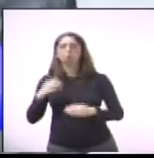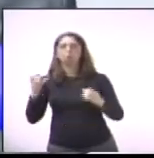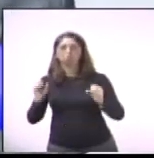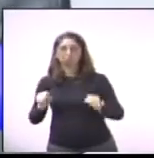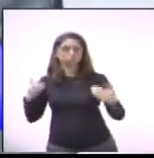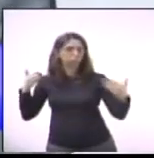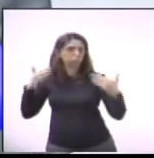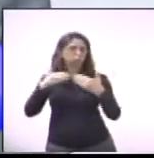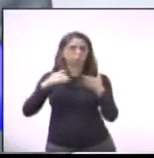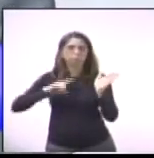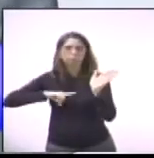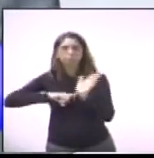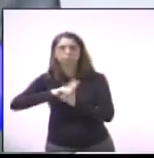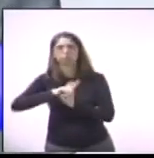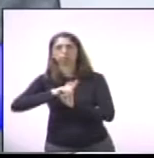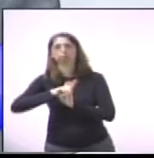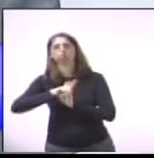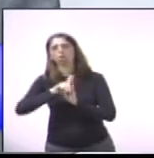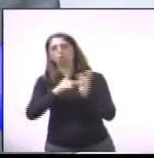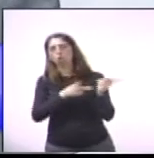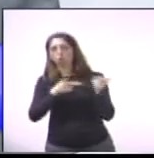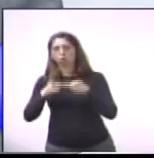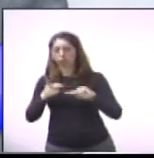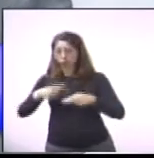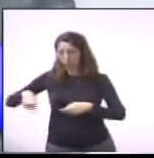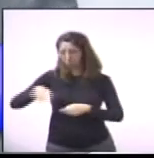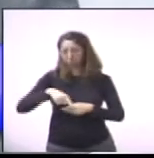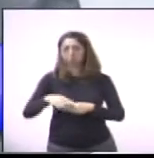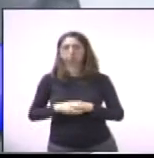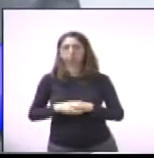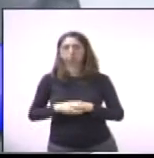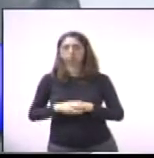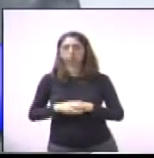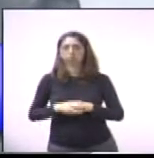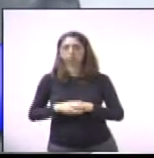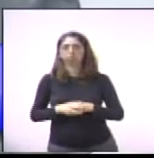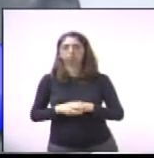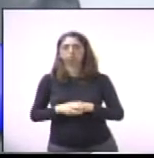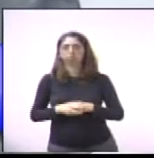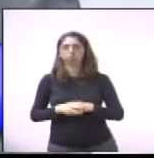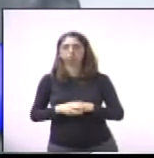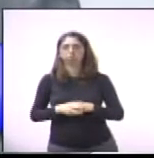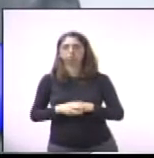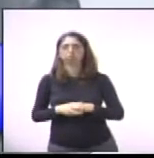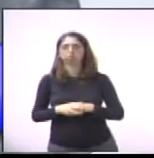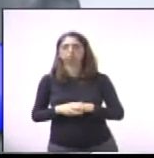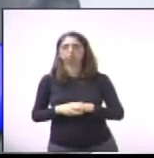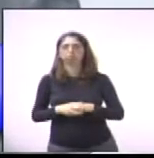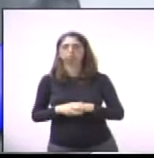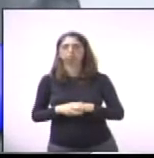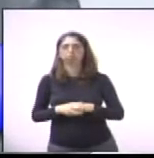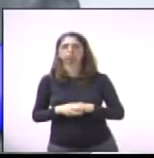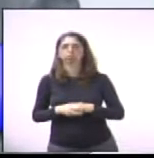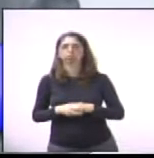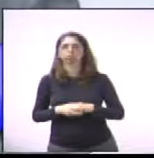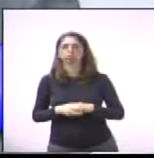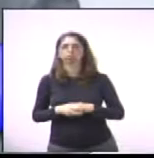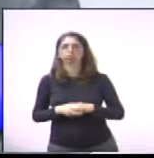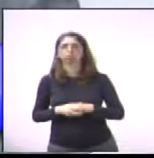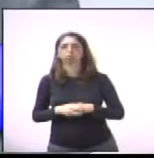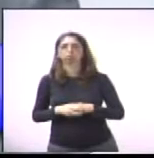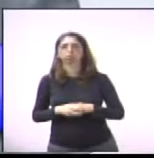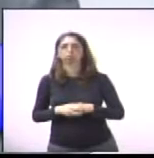eu convido todos os colegas, já fiz a checagem com a presidência da possibilidade, para uma reunião na quinta